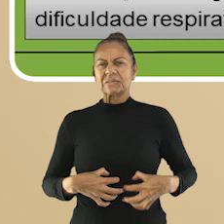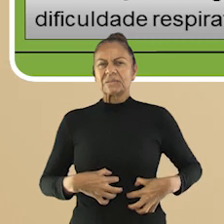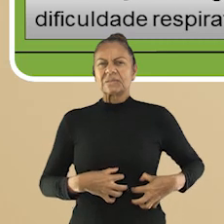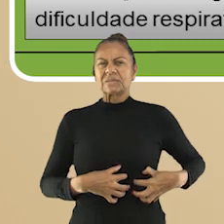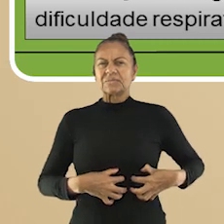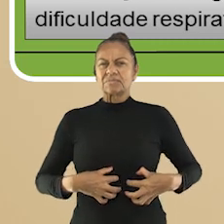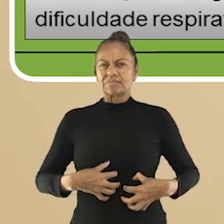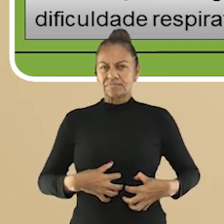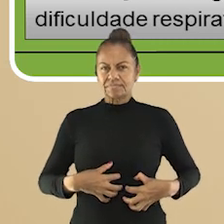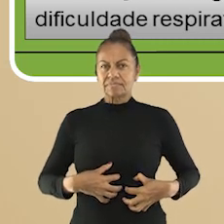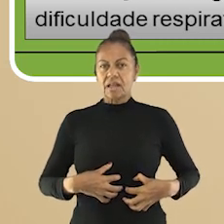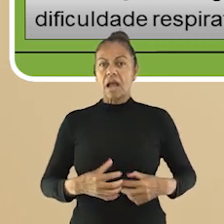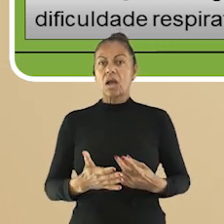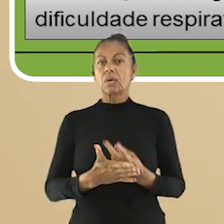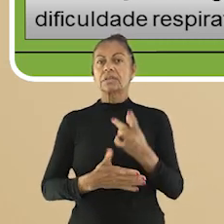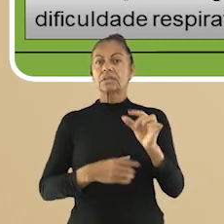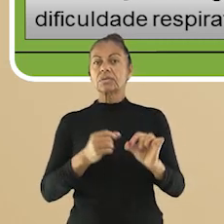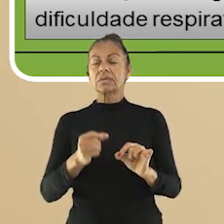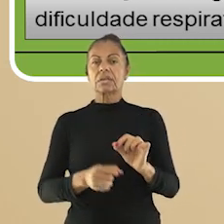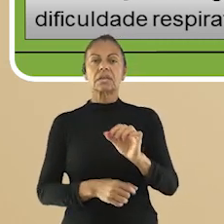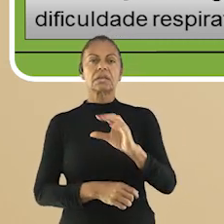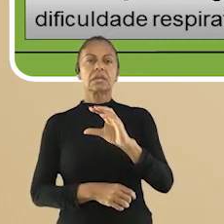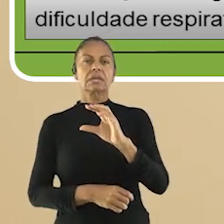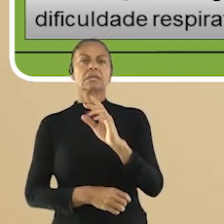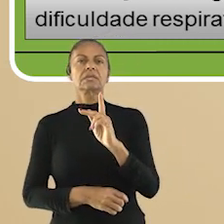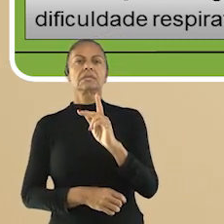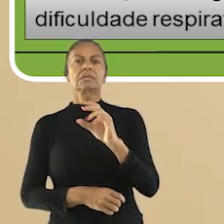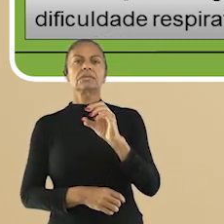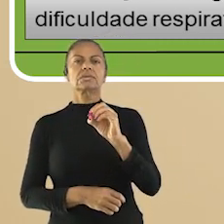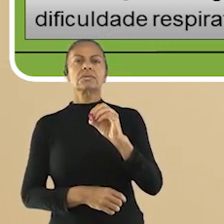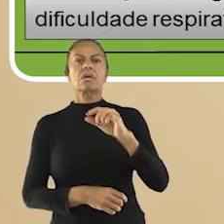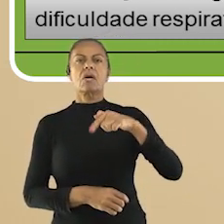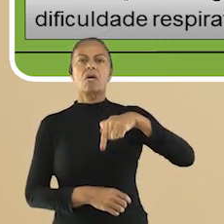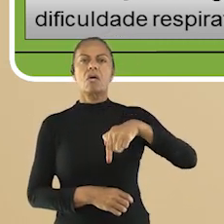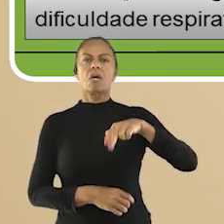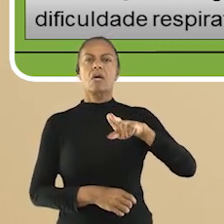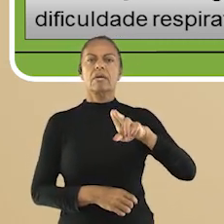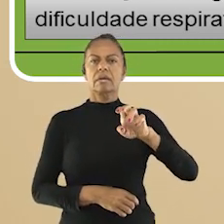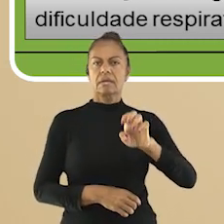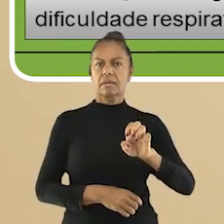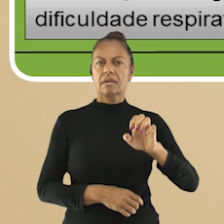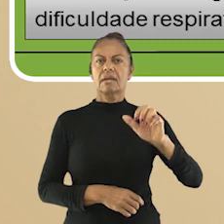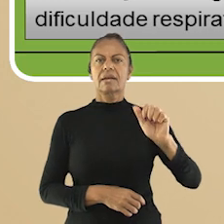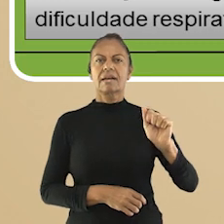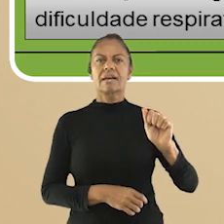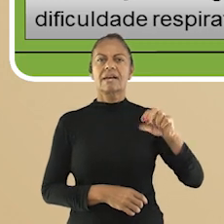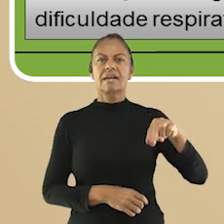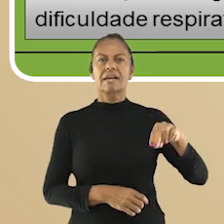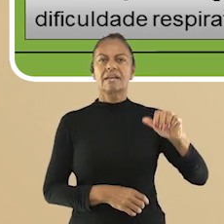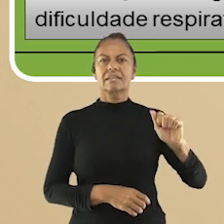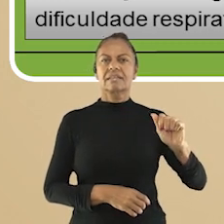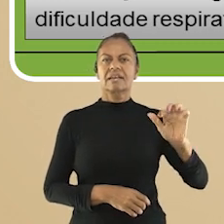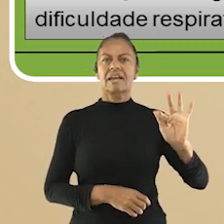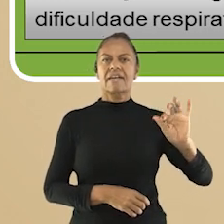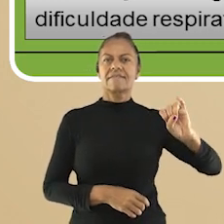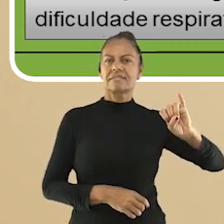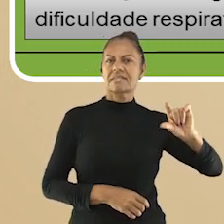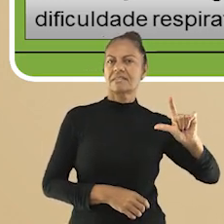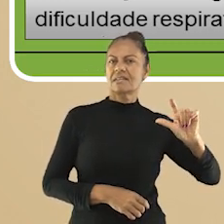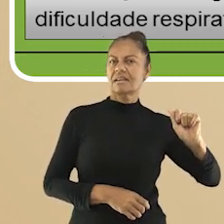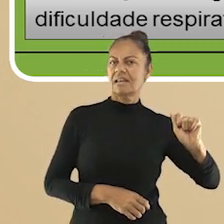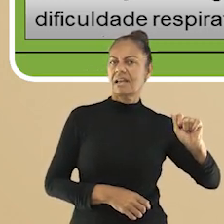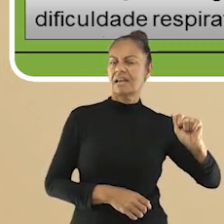né? A reação mais grave possível é o choque anafilático, que causa irritação na pele, vômitos e dificuldade respiratória,